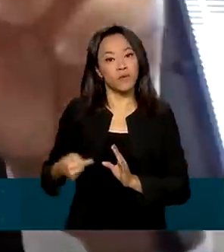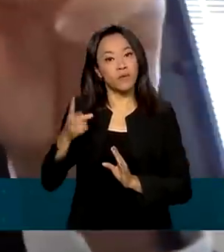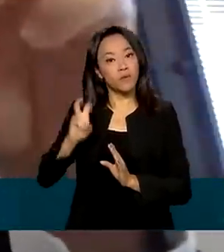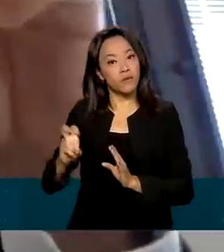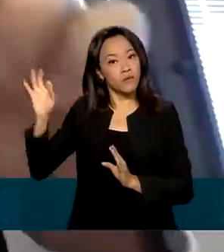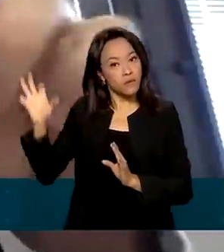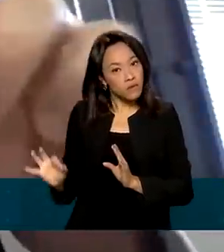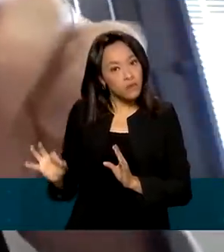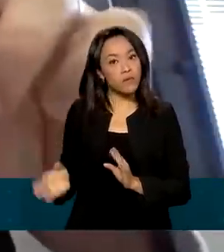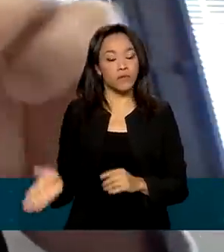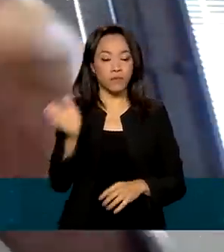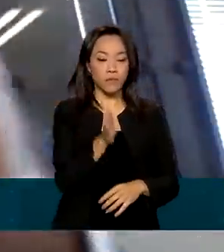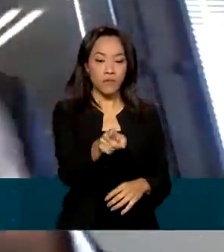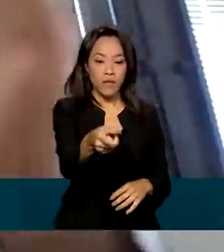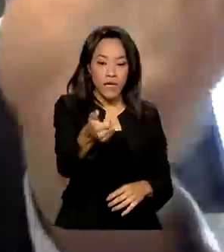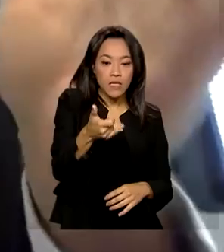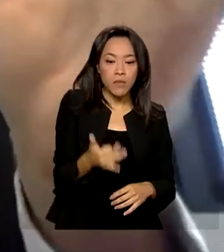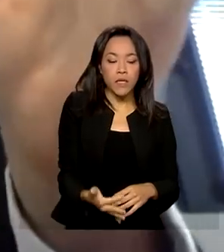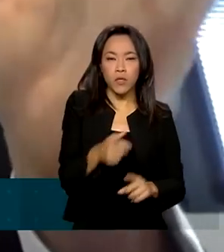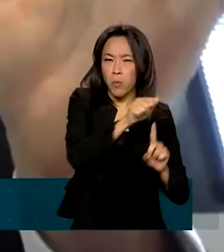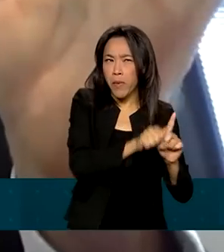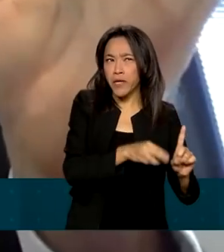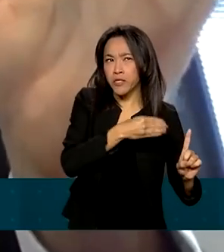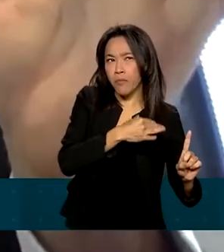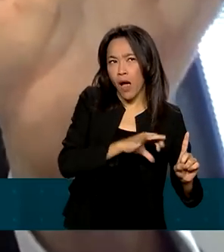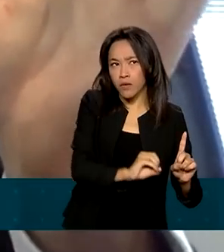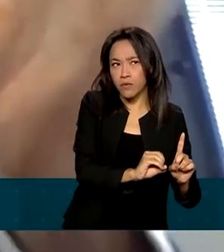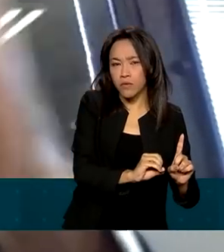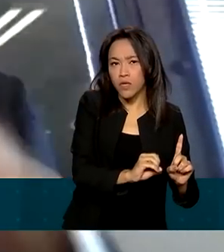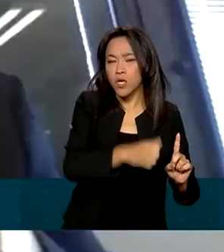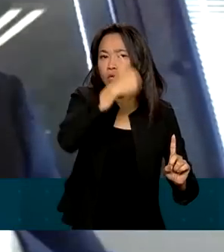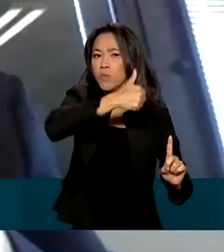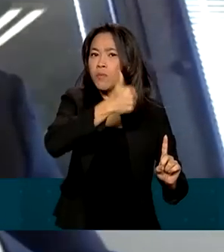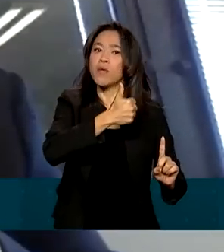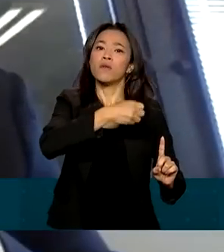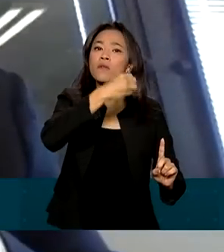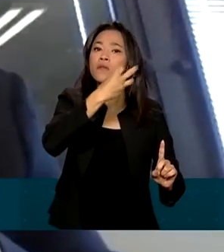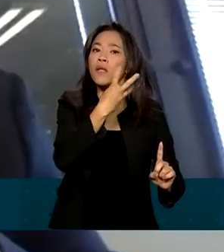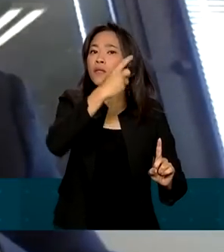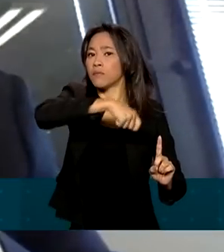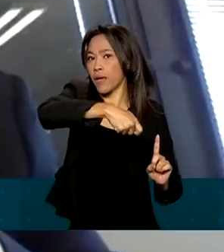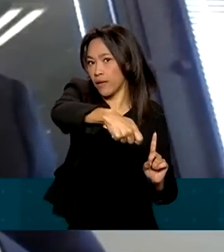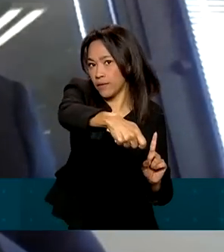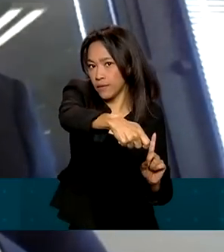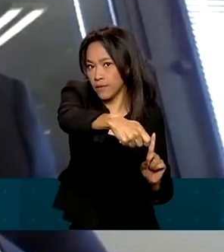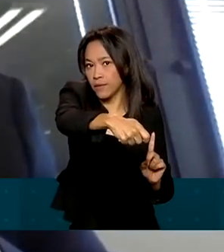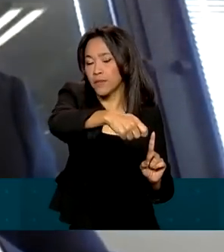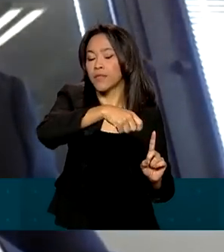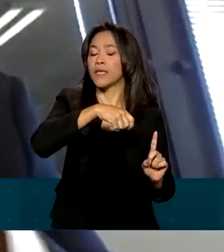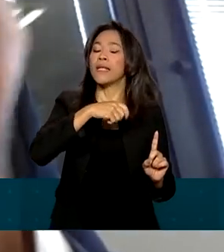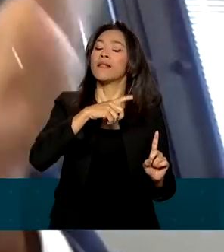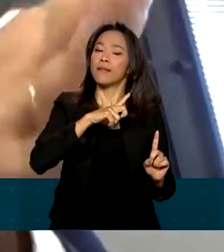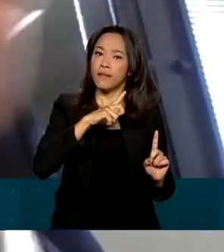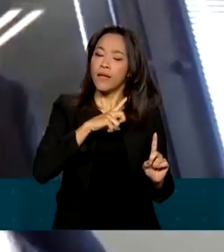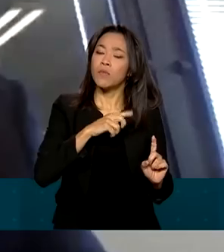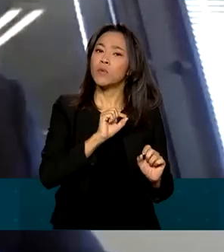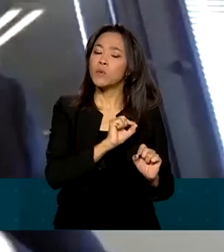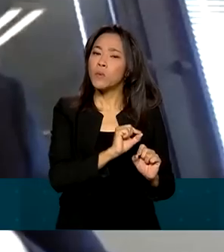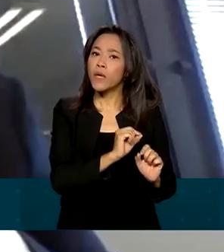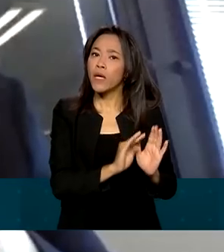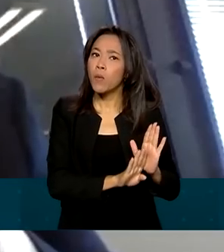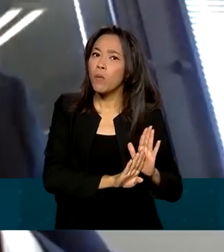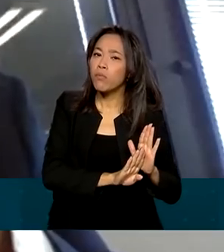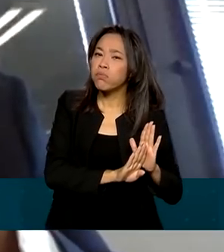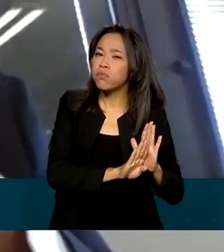Quando a gente sai especificamente do mês de março e olha o resultado do primeiro trimestre, a gente tem ainda um crescimento